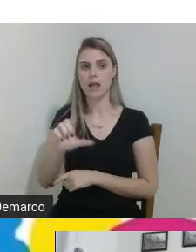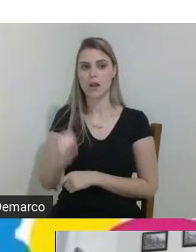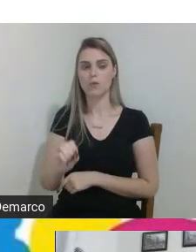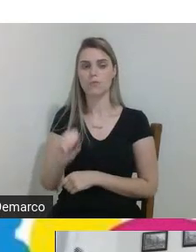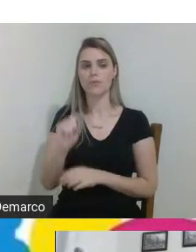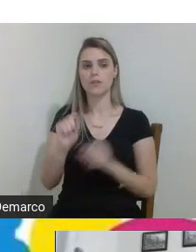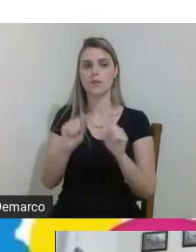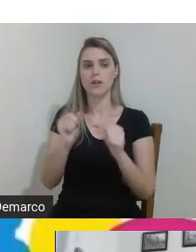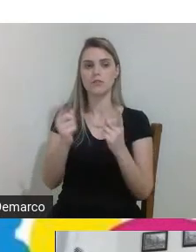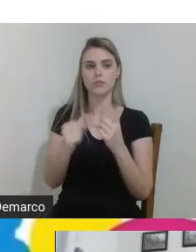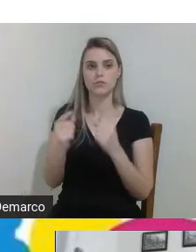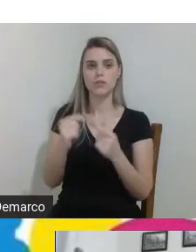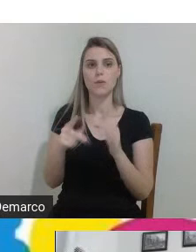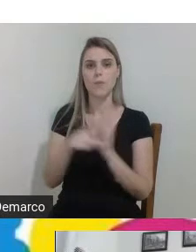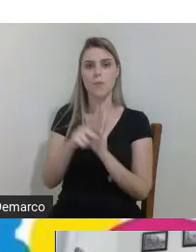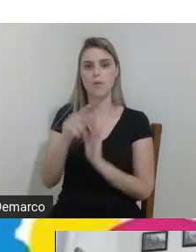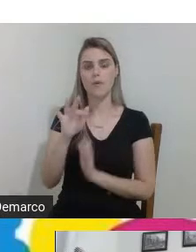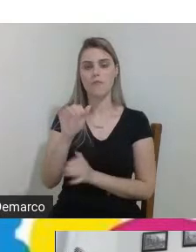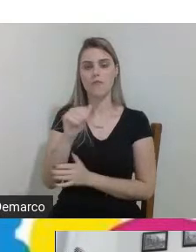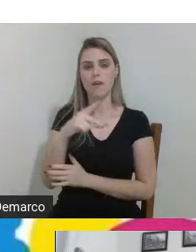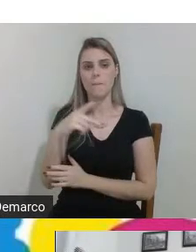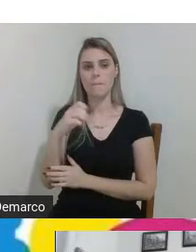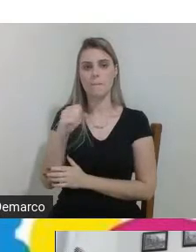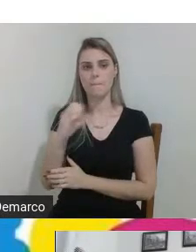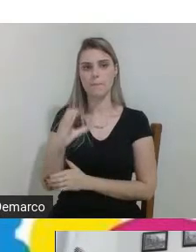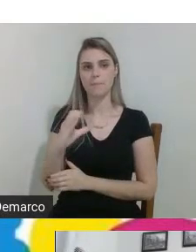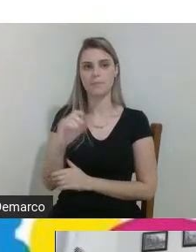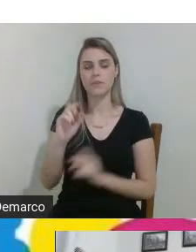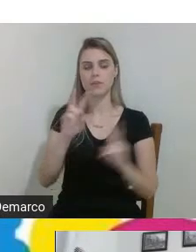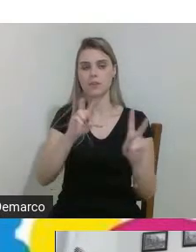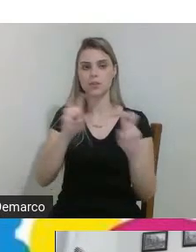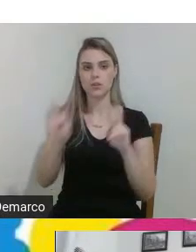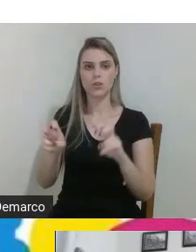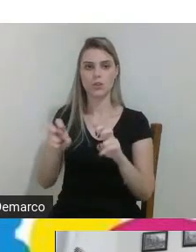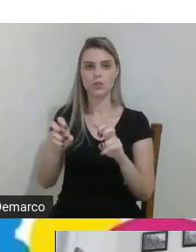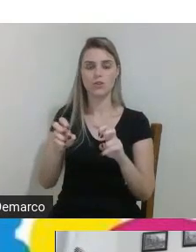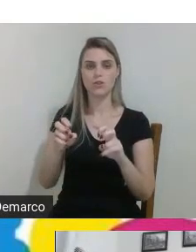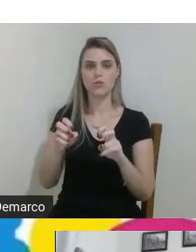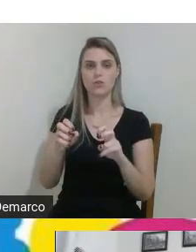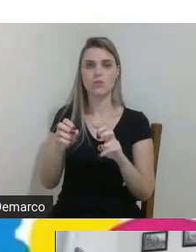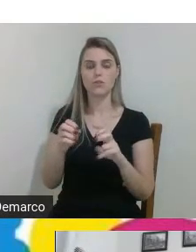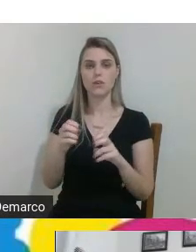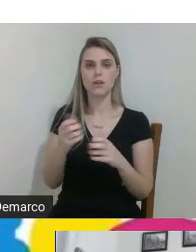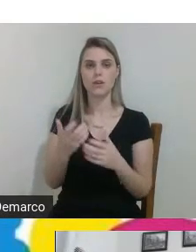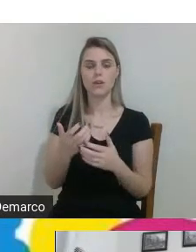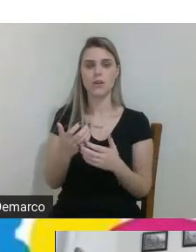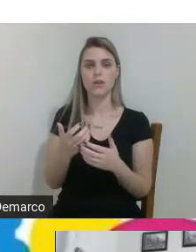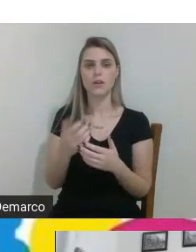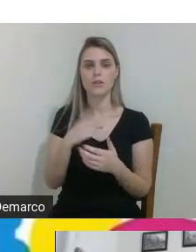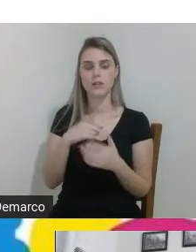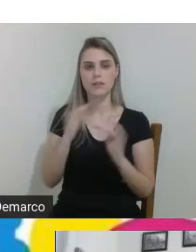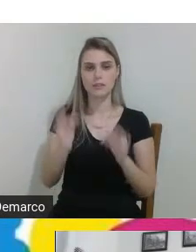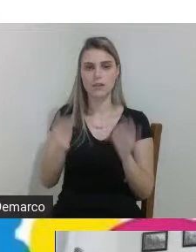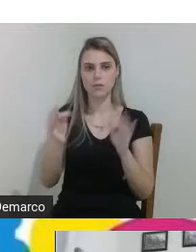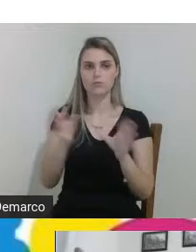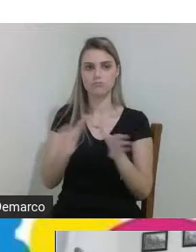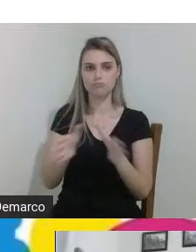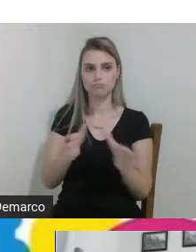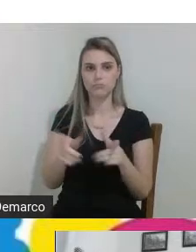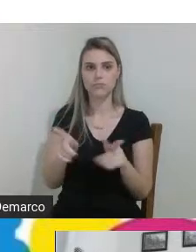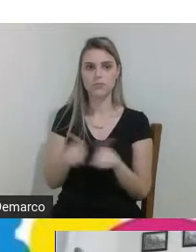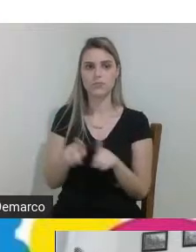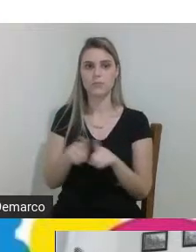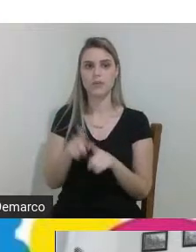FAPESC sobre o título simulação numérica e prototipagem aplicada tecnologias assistiva que